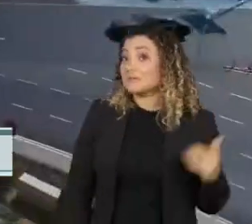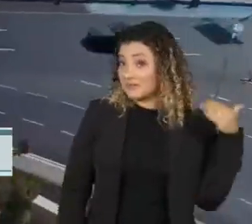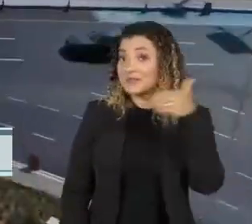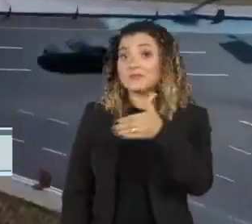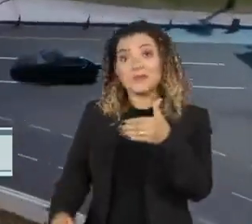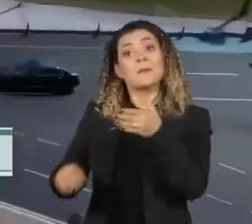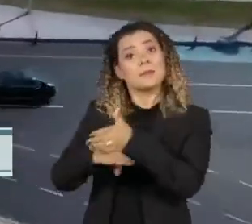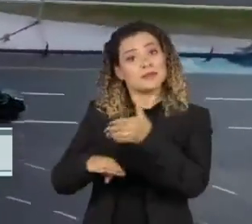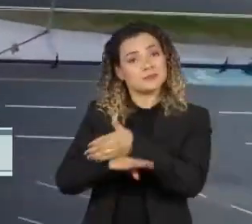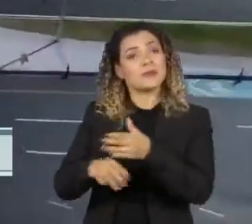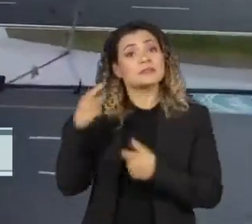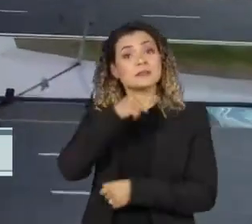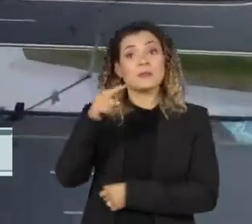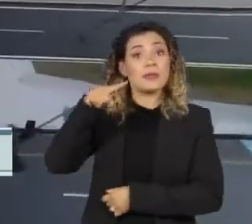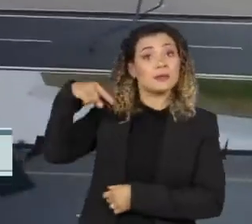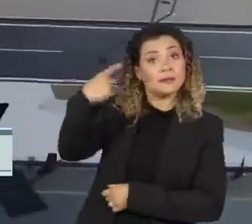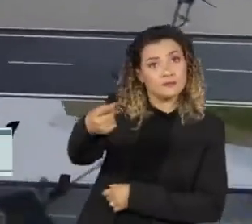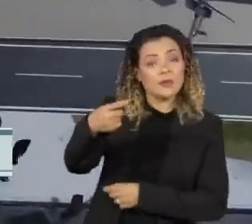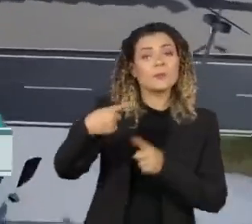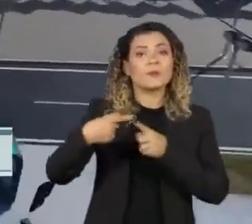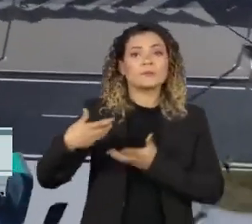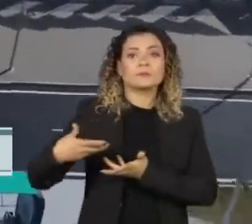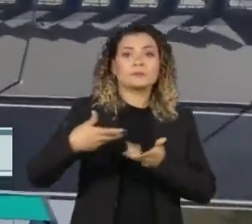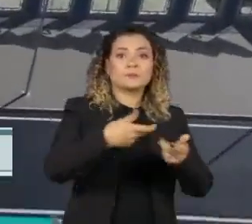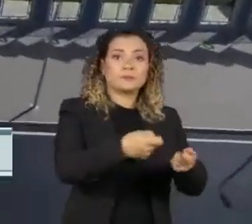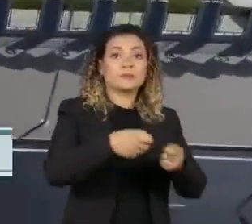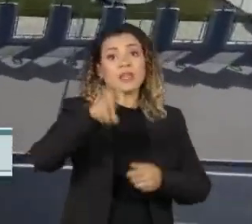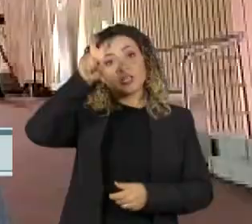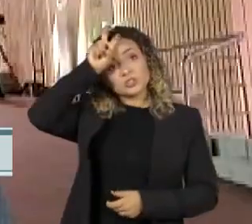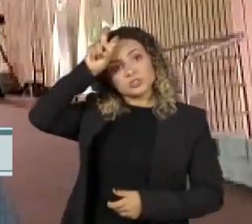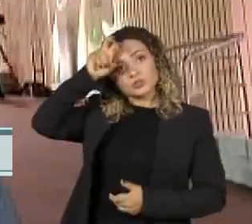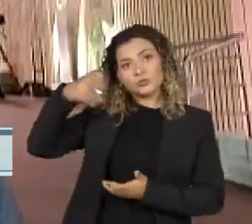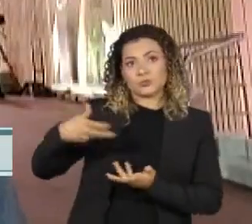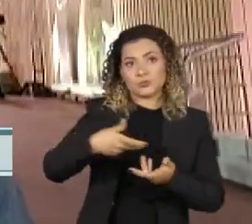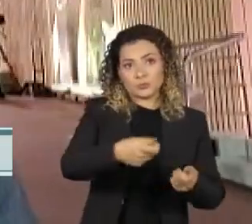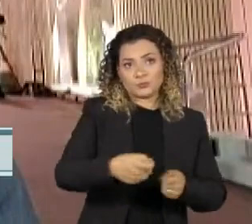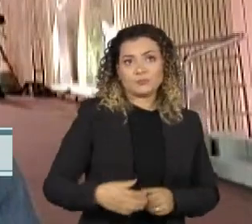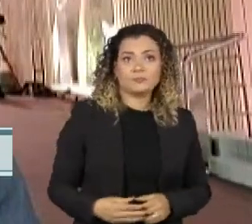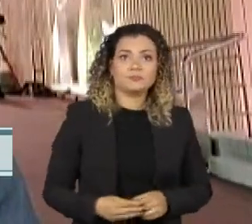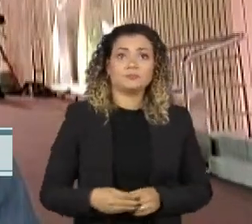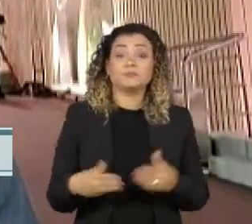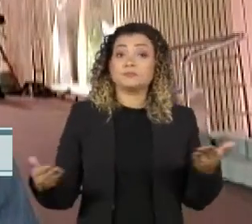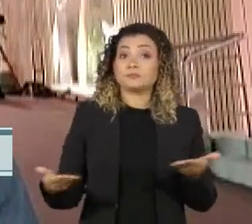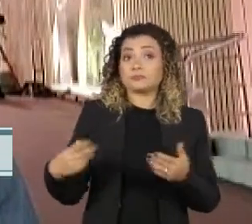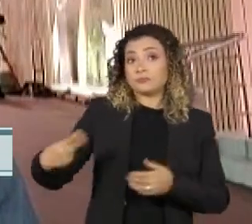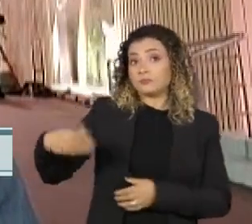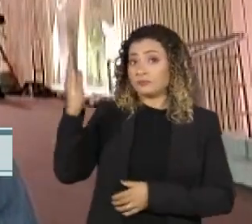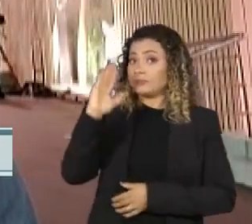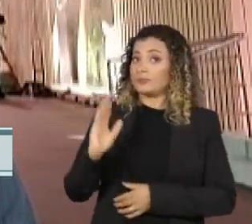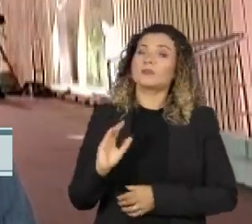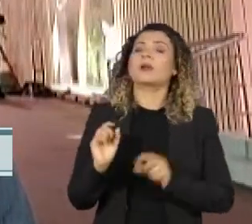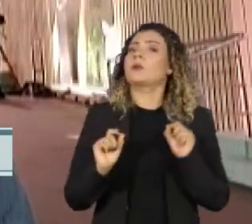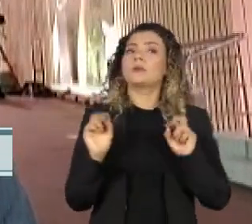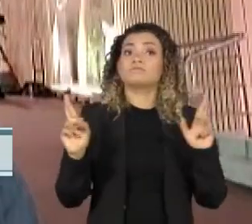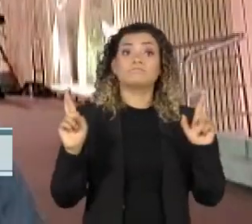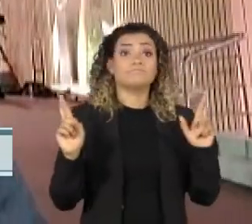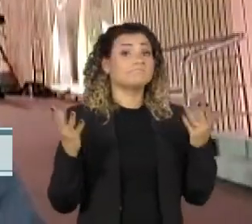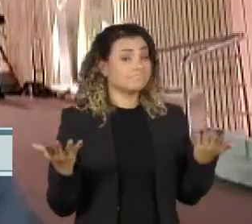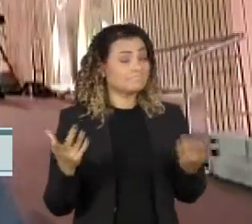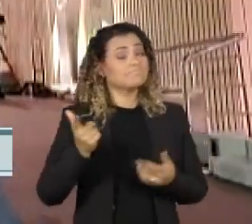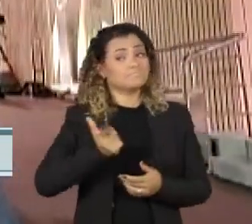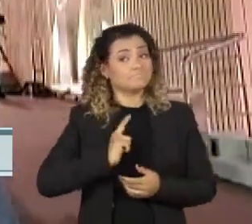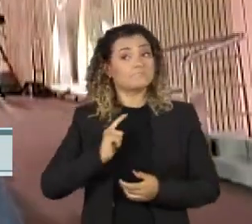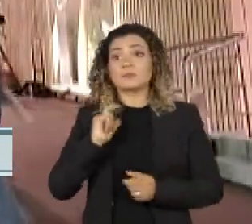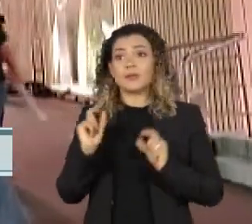participar na semana que vem, a convite da presidência do Egito. No nosso caso, no caso do Brasil, é esperado que a gente tenha